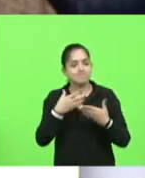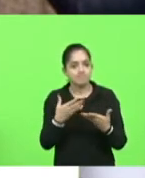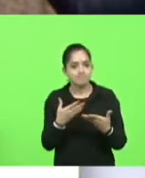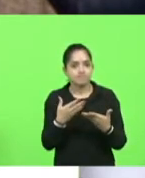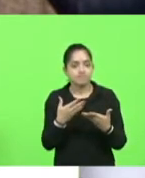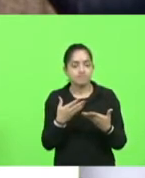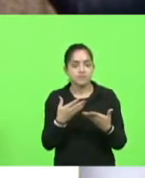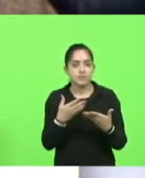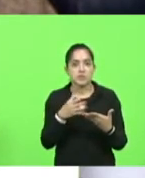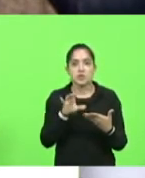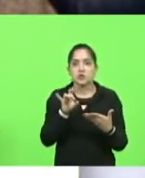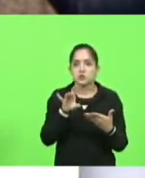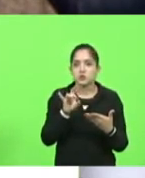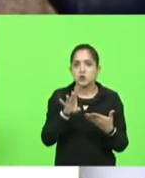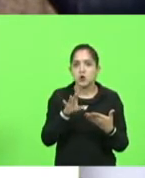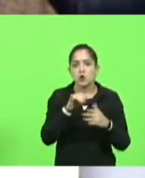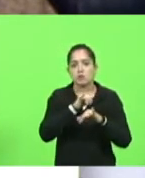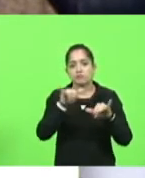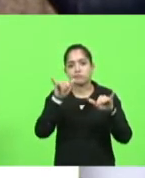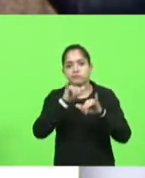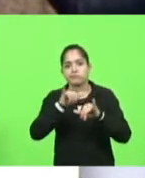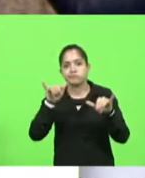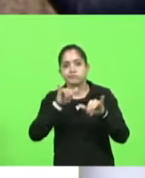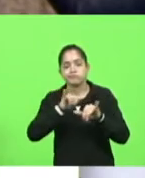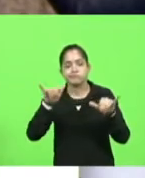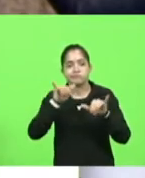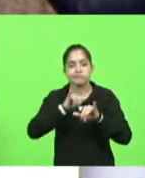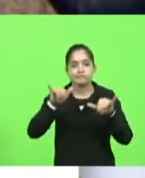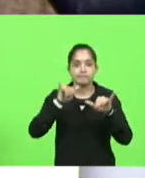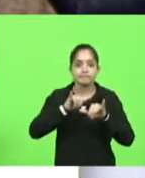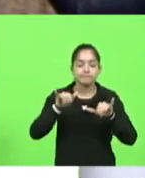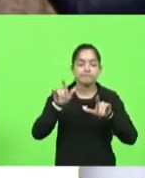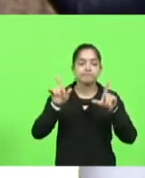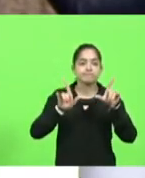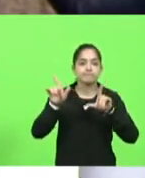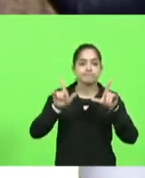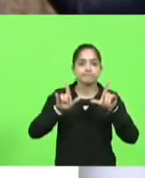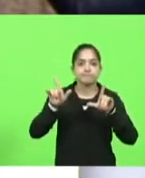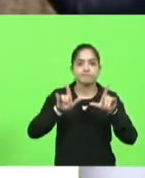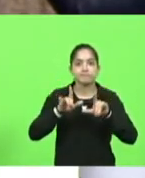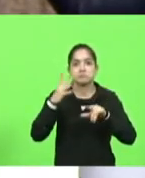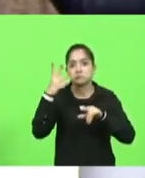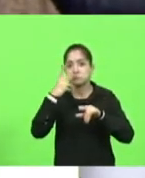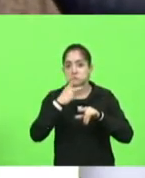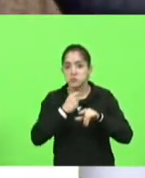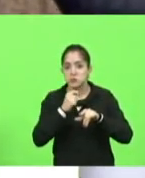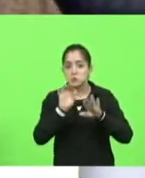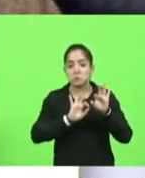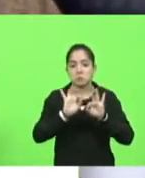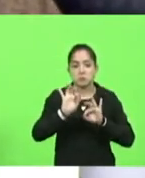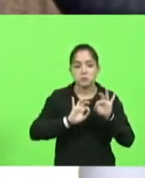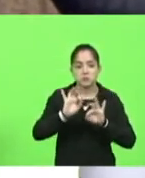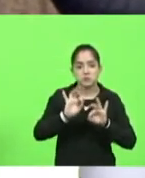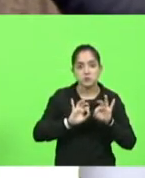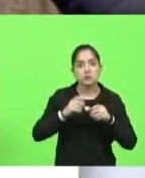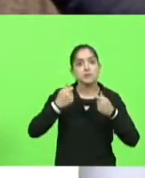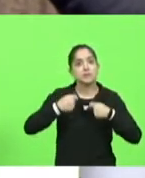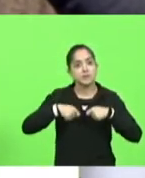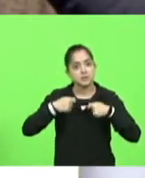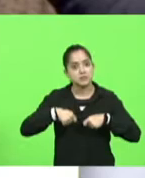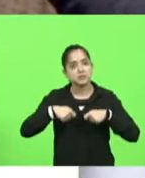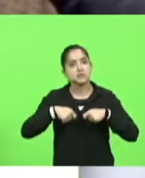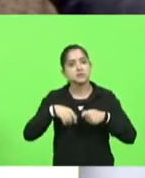não basta só fazer publicidade propaganda na televisão muito bonitas e muito bem produzidas não nós precisamos de medidas